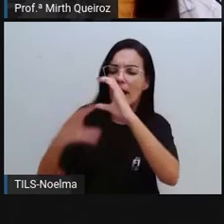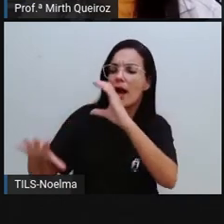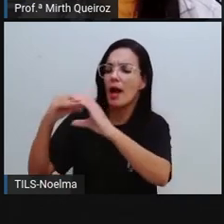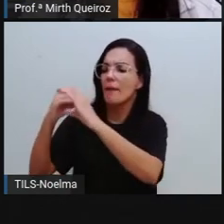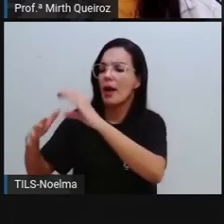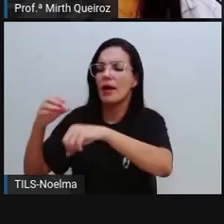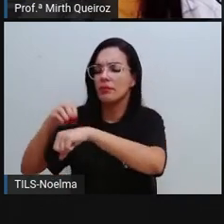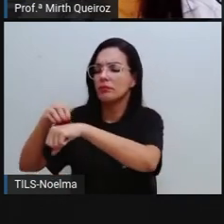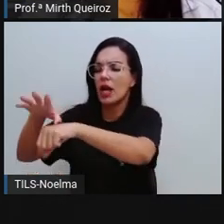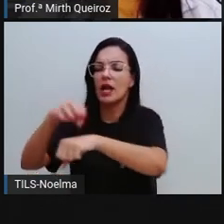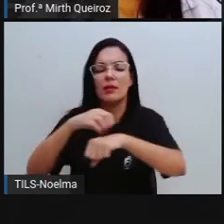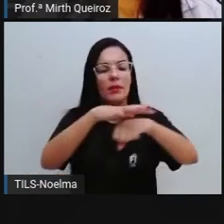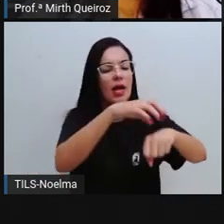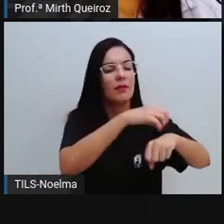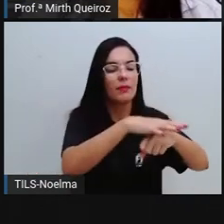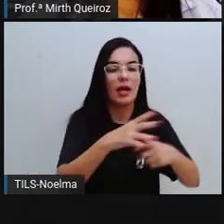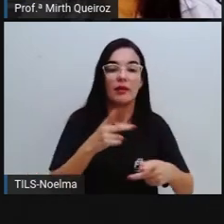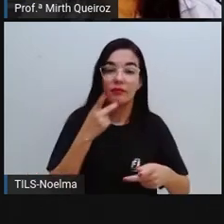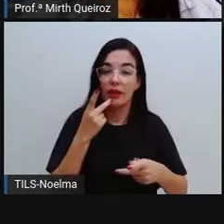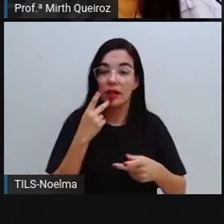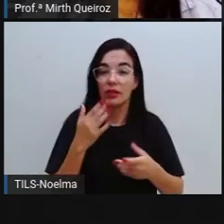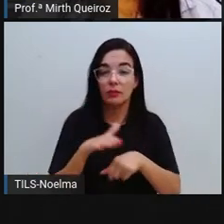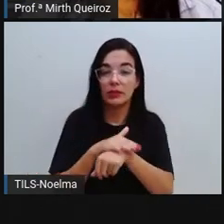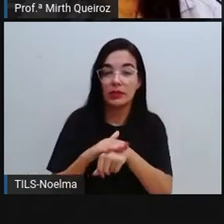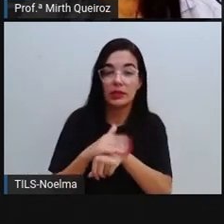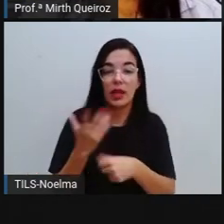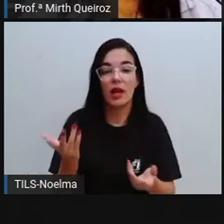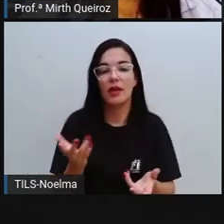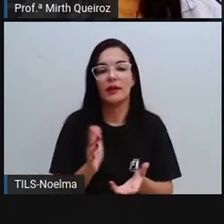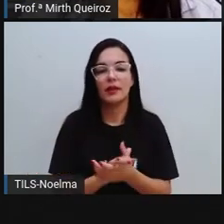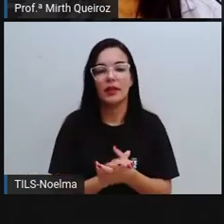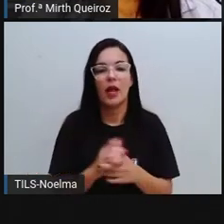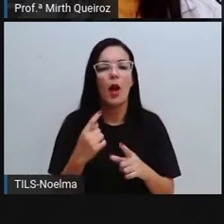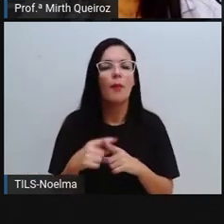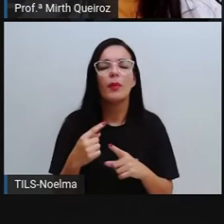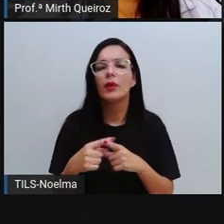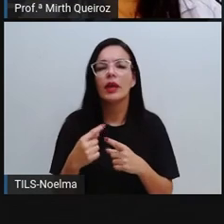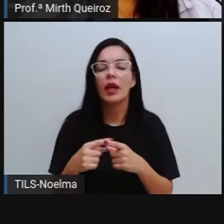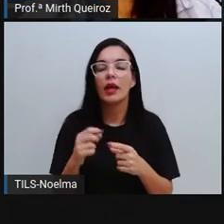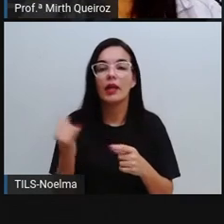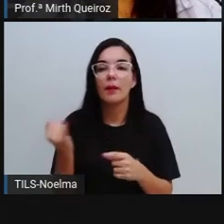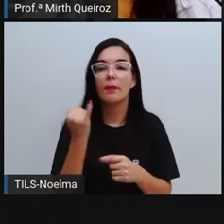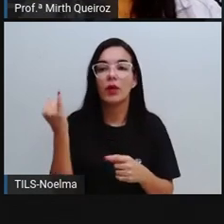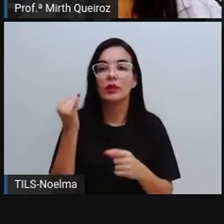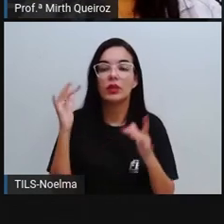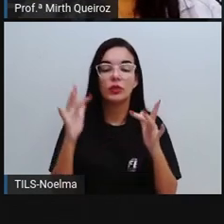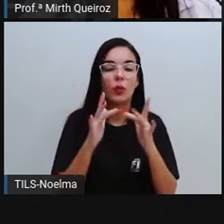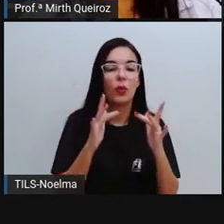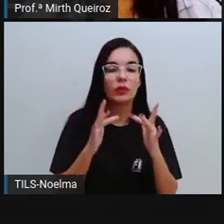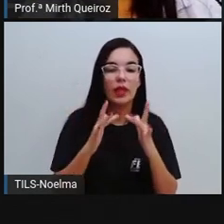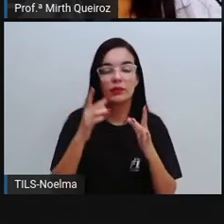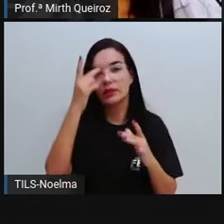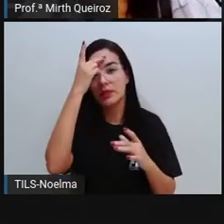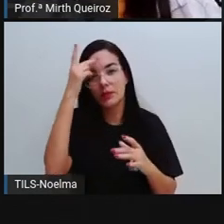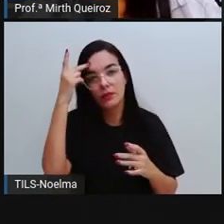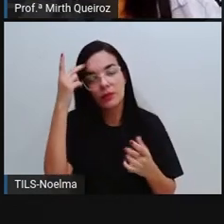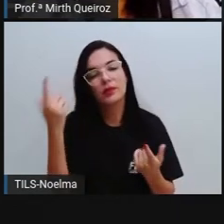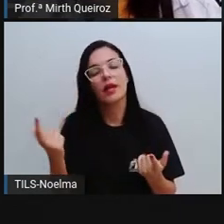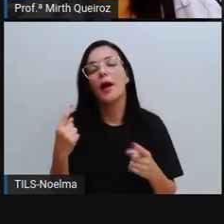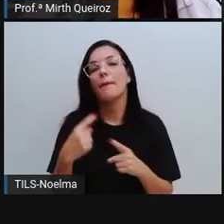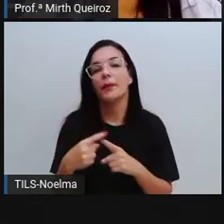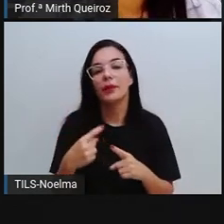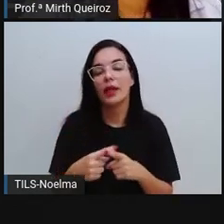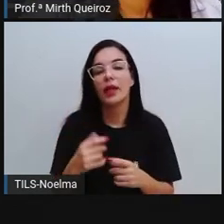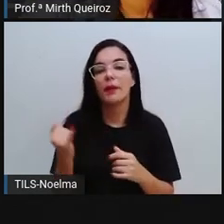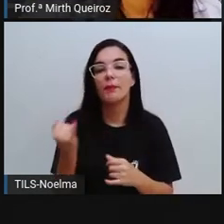comentando. por que que o engajamento das pessoas é importante? É importante saber qual é a opinião do leitor, até